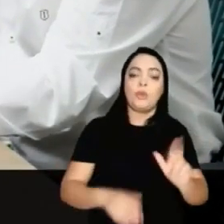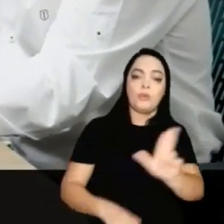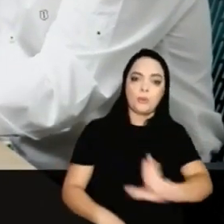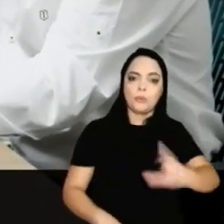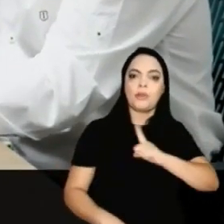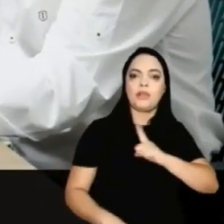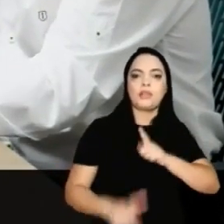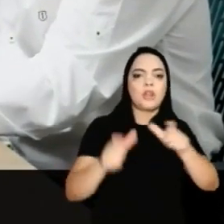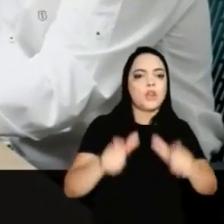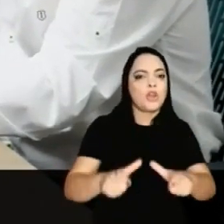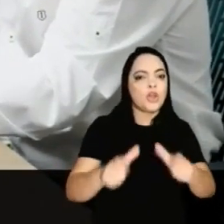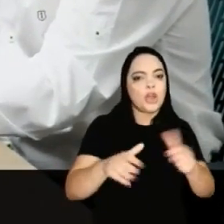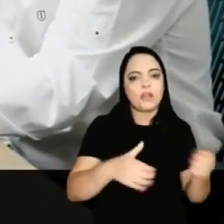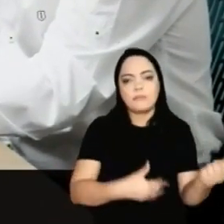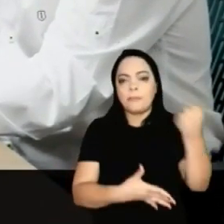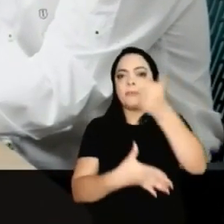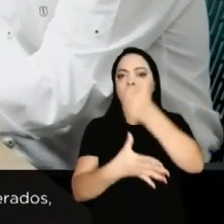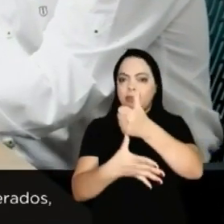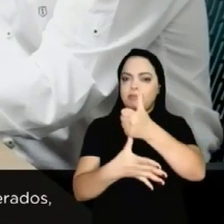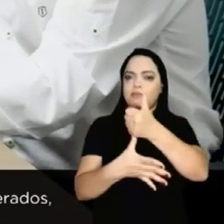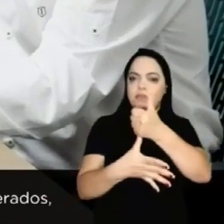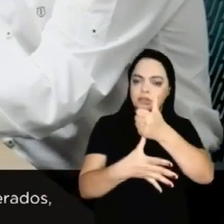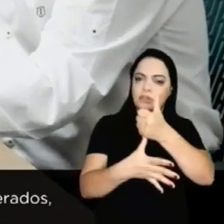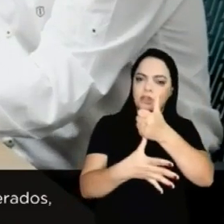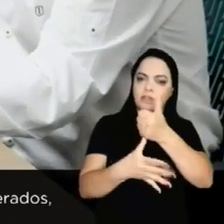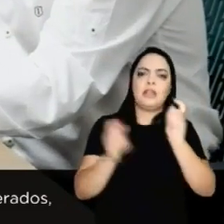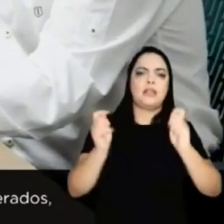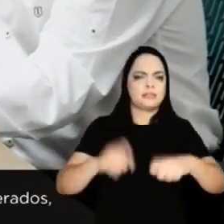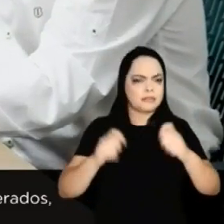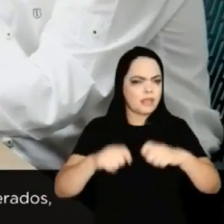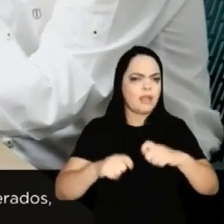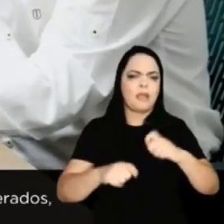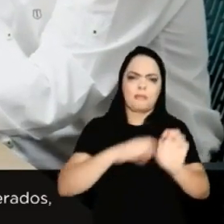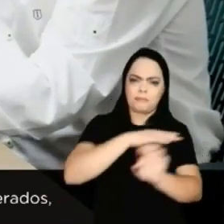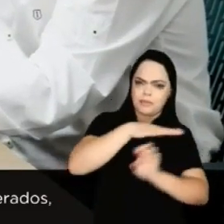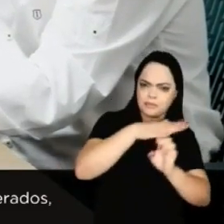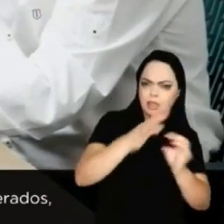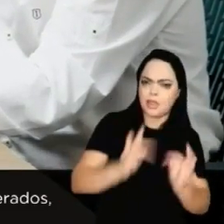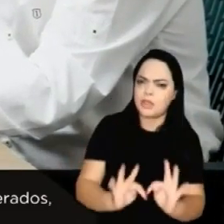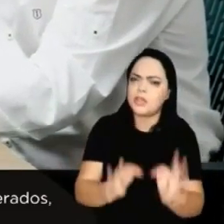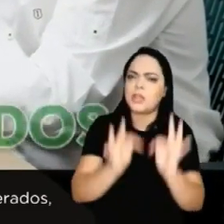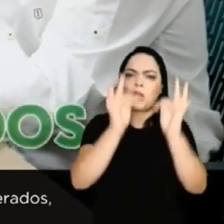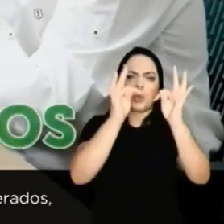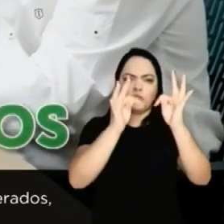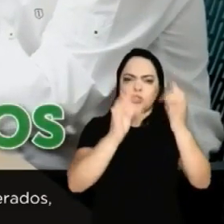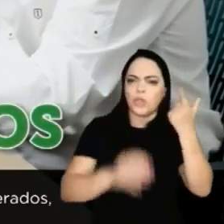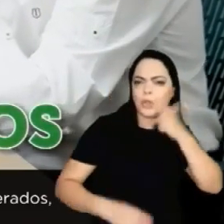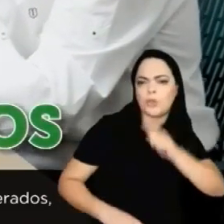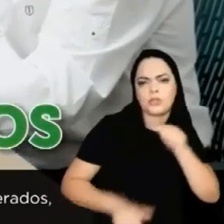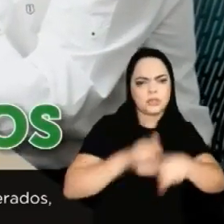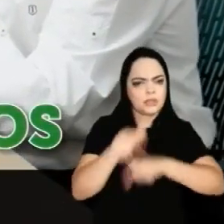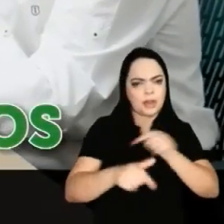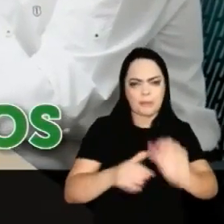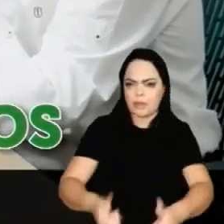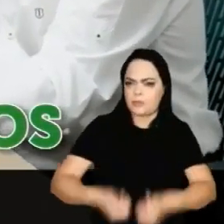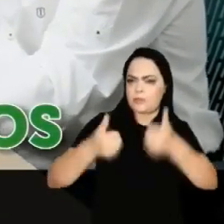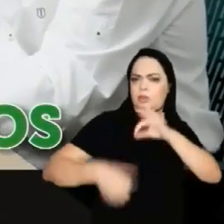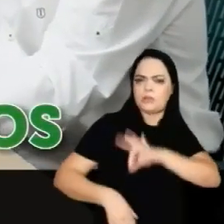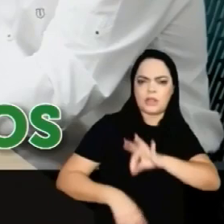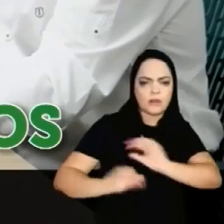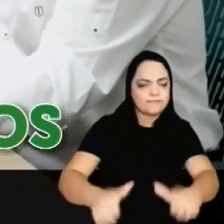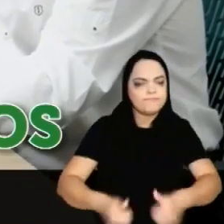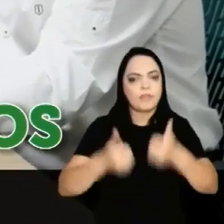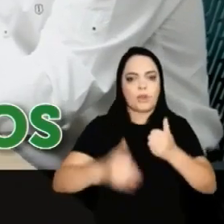localização geográfica privilegiada Poderia ter várias empresas de tecnologia, trazer empregos melhor remunerados, trazer muita